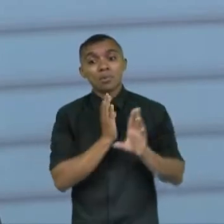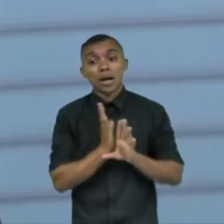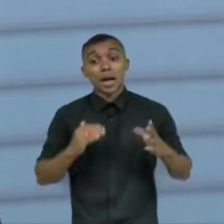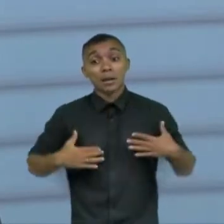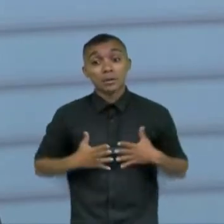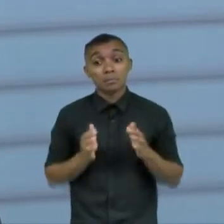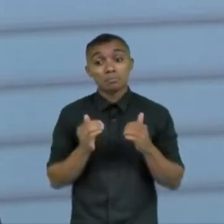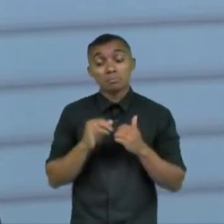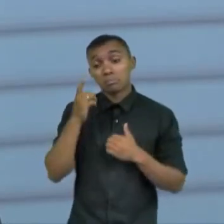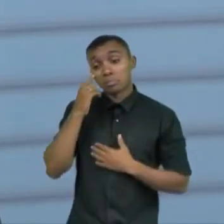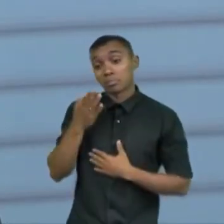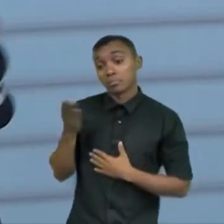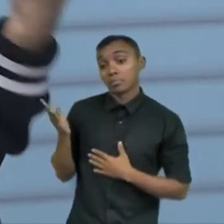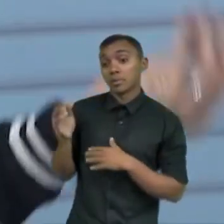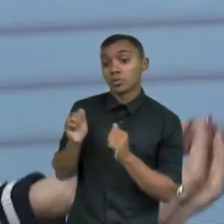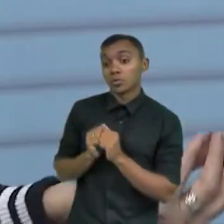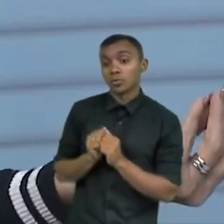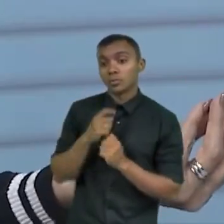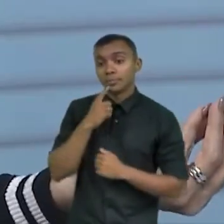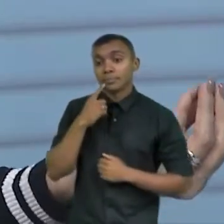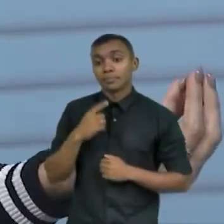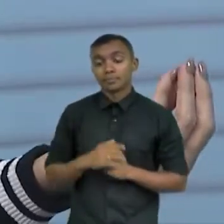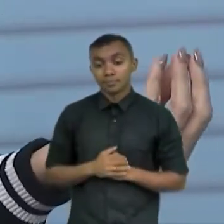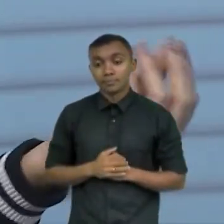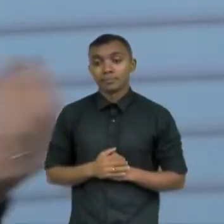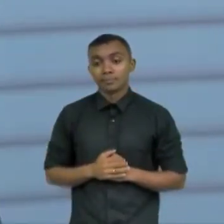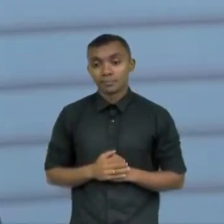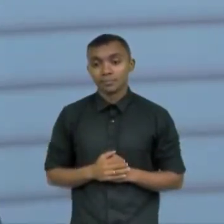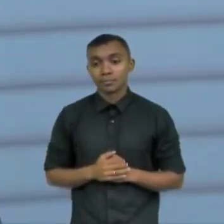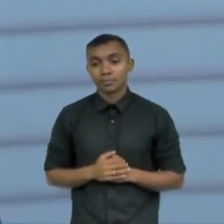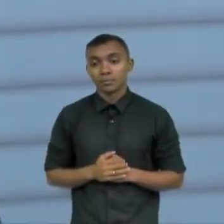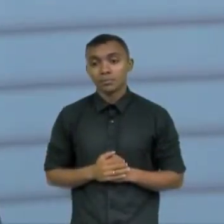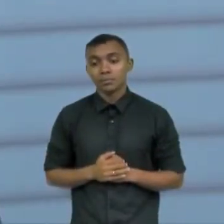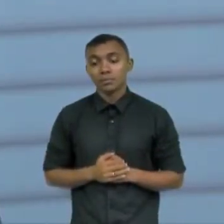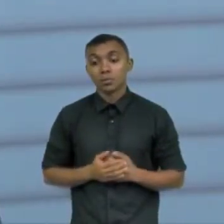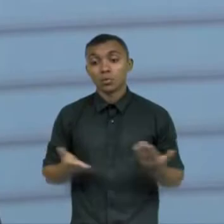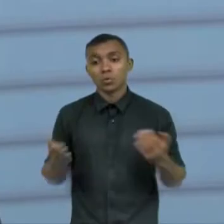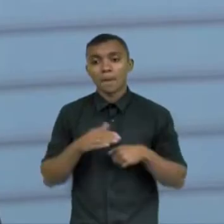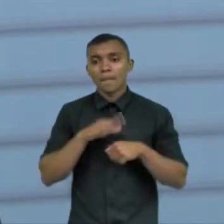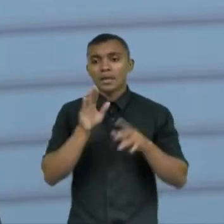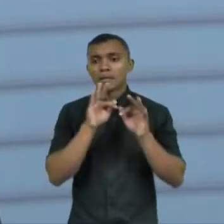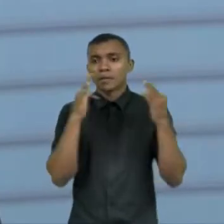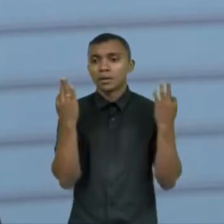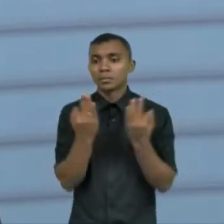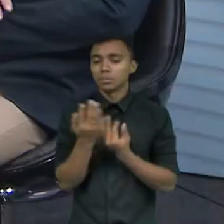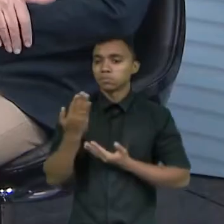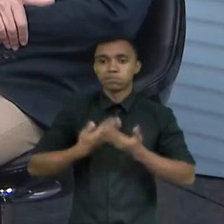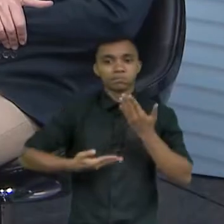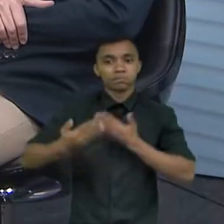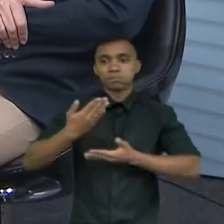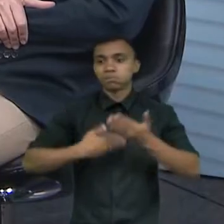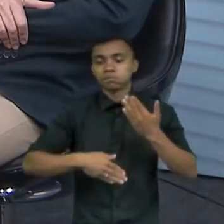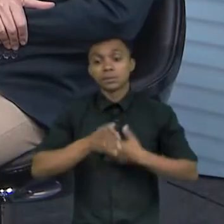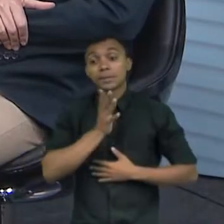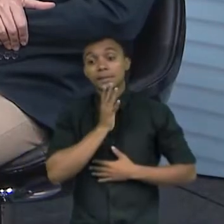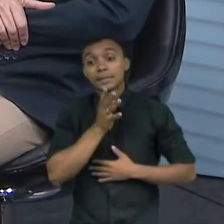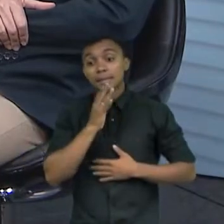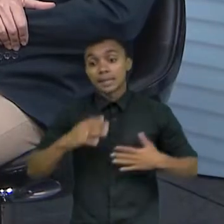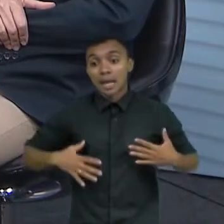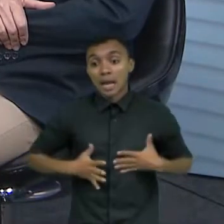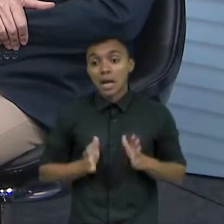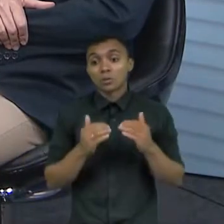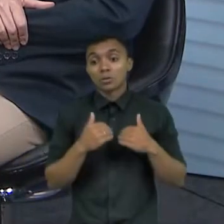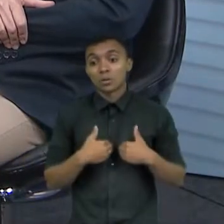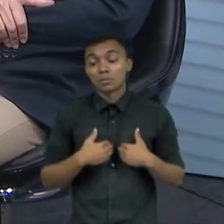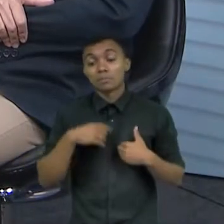lado o autista pode sentar do seu lado e hoje cada vez mais famílias convivem com essa realidade exatamente então assim não